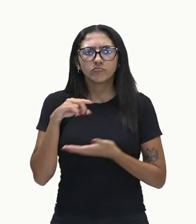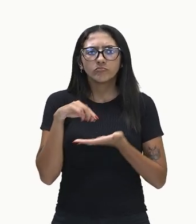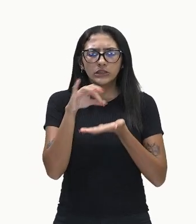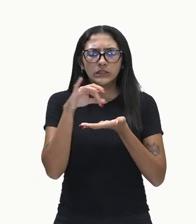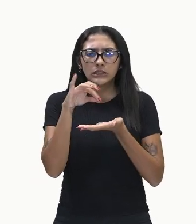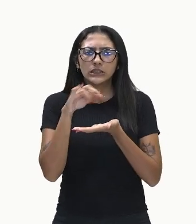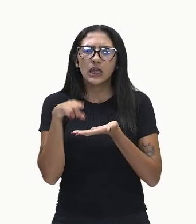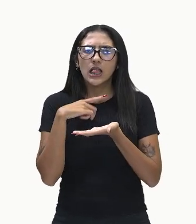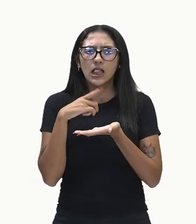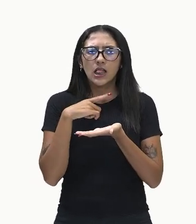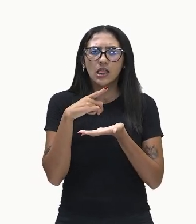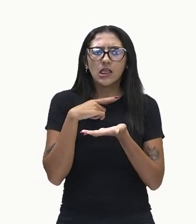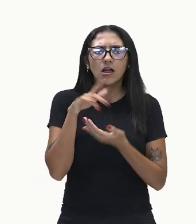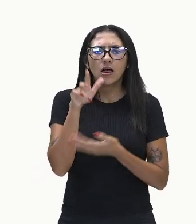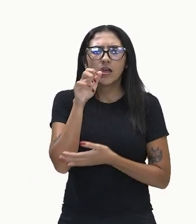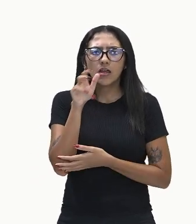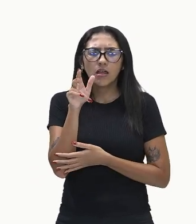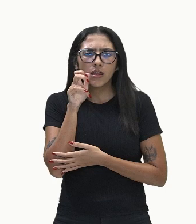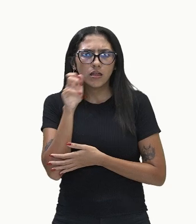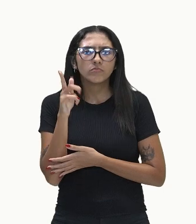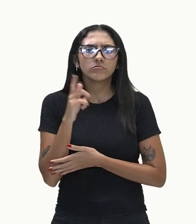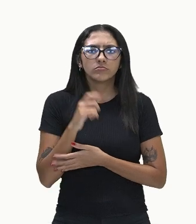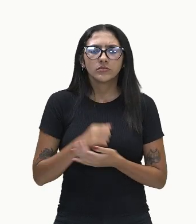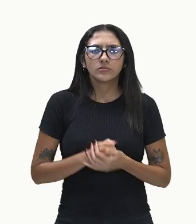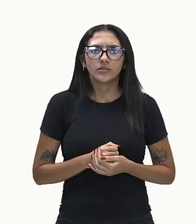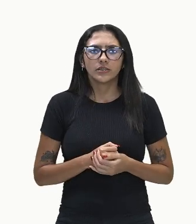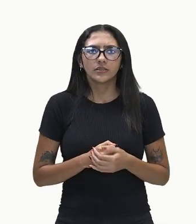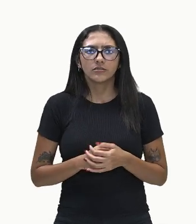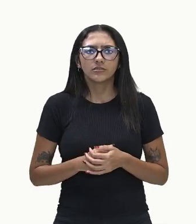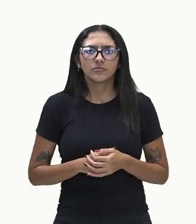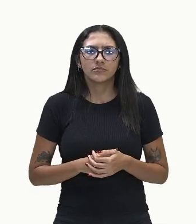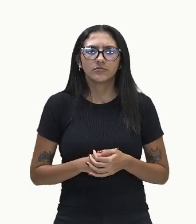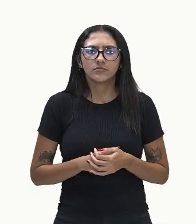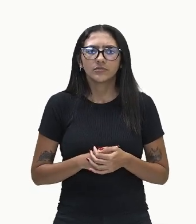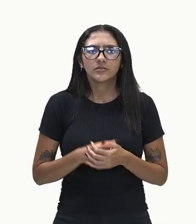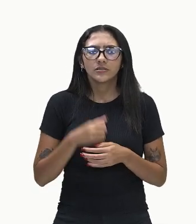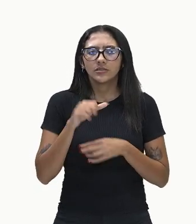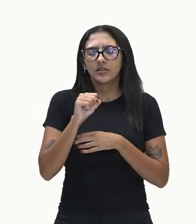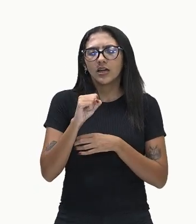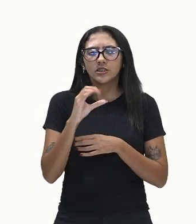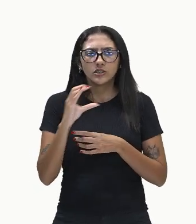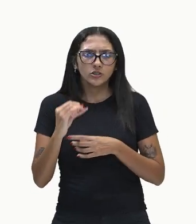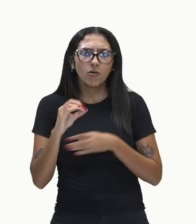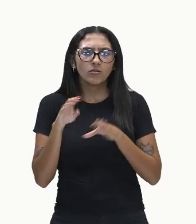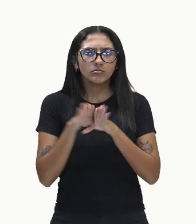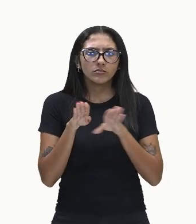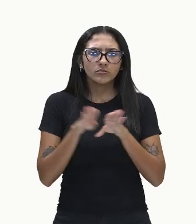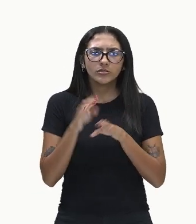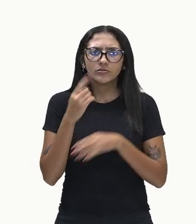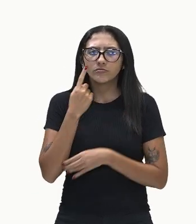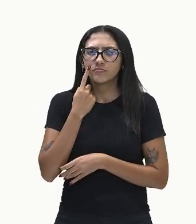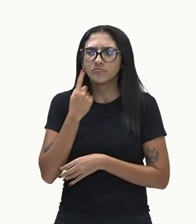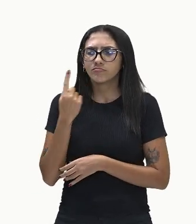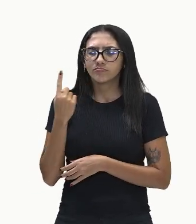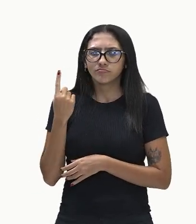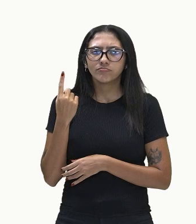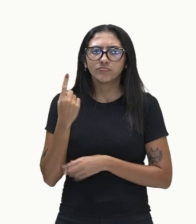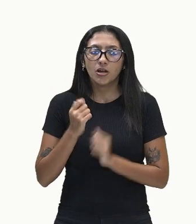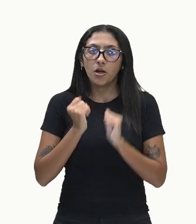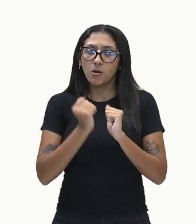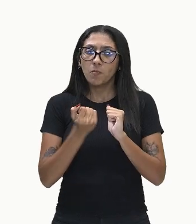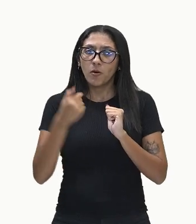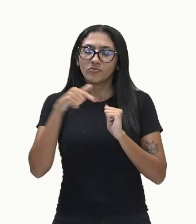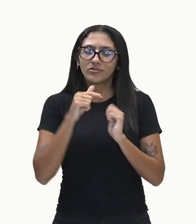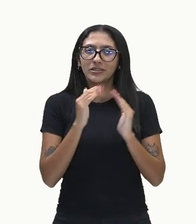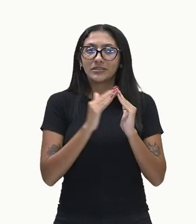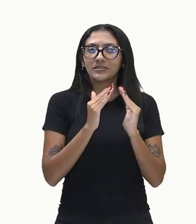sais minerais como sódio e potássio e ele localiza-se na margem da língua, tá bom? Você pode fazer esse experimento em casa,